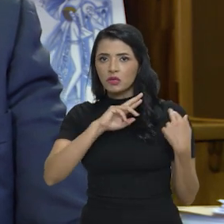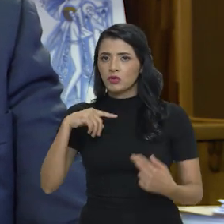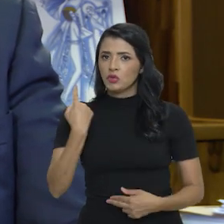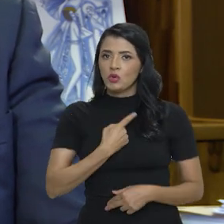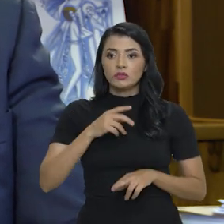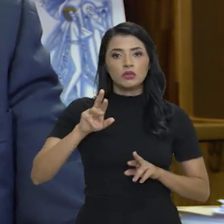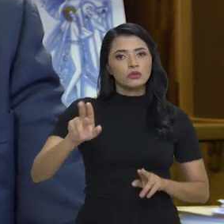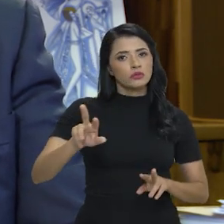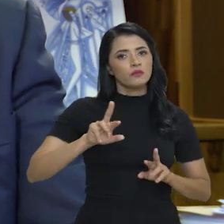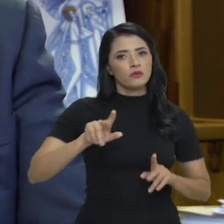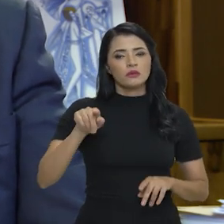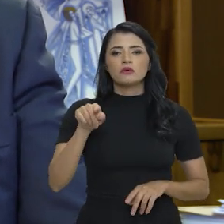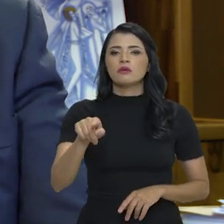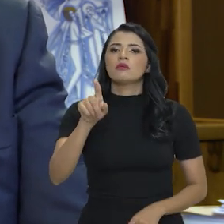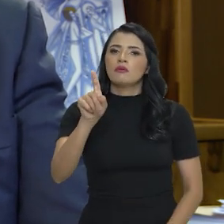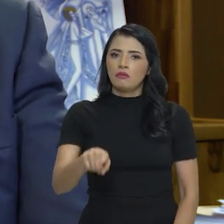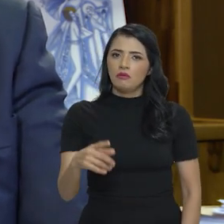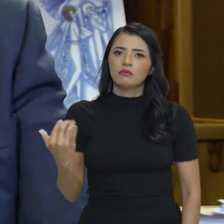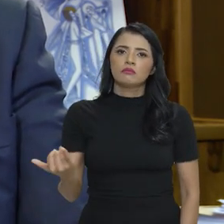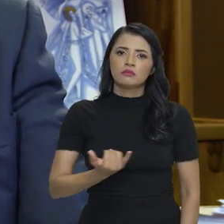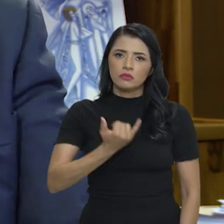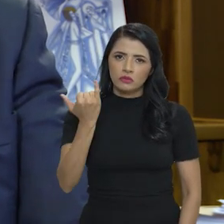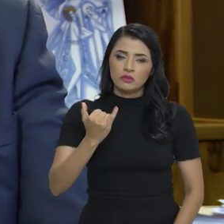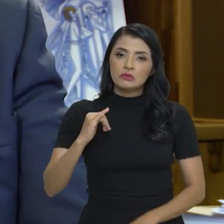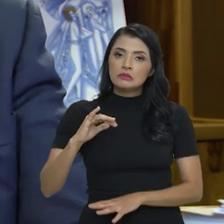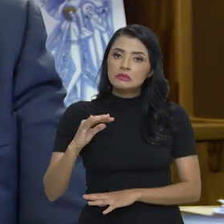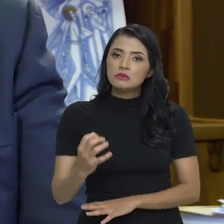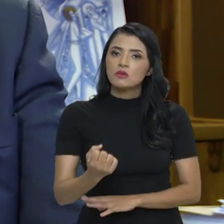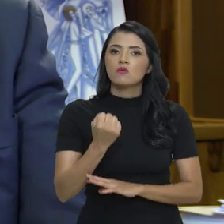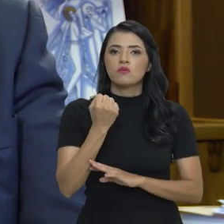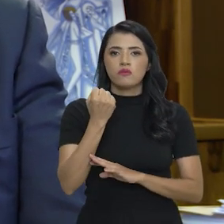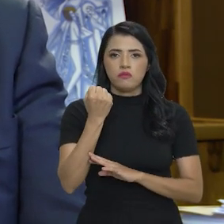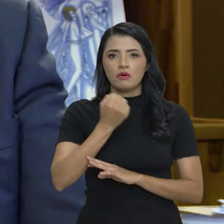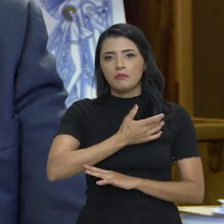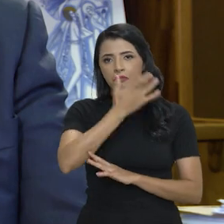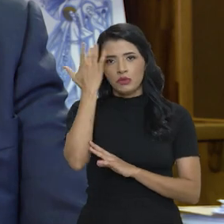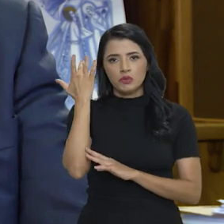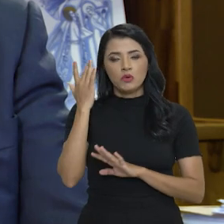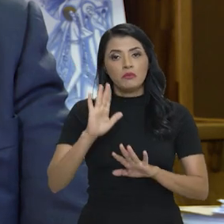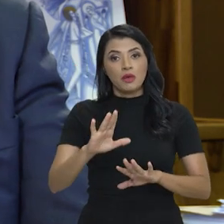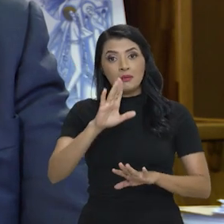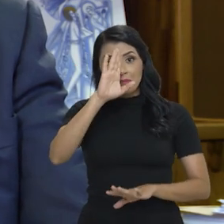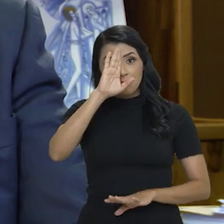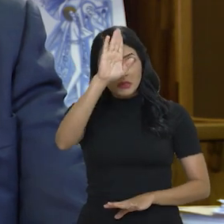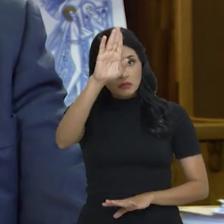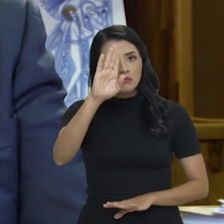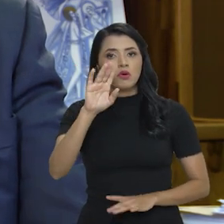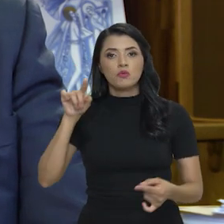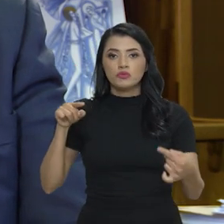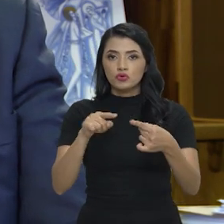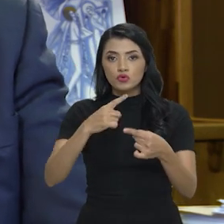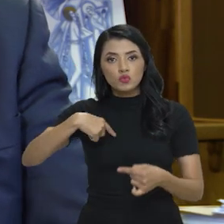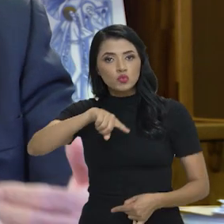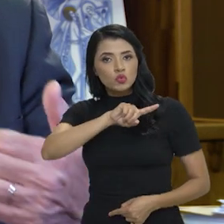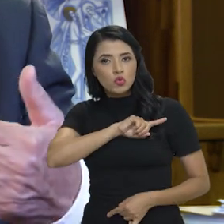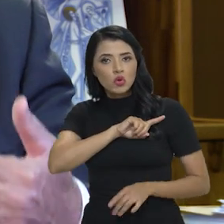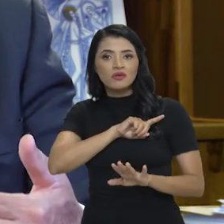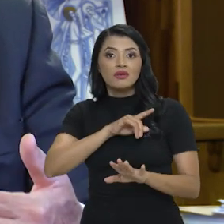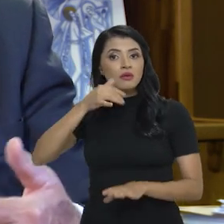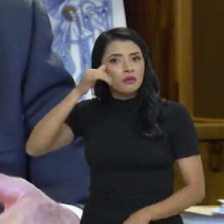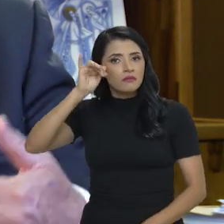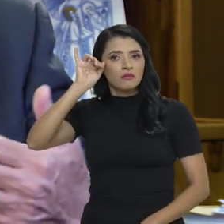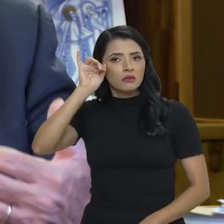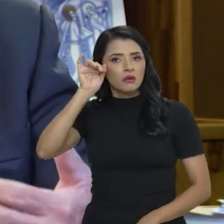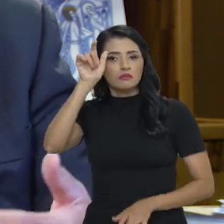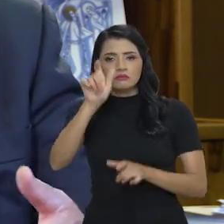é essa. Isso é muito importante, resgatar as pessoas, mas a principal missão nossa é evitar